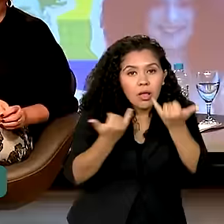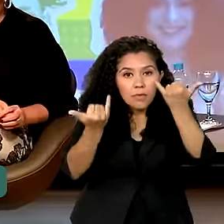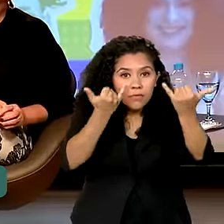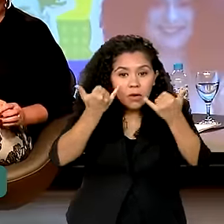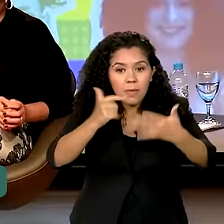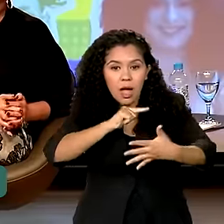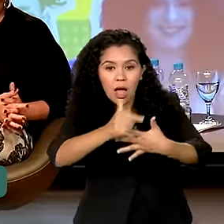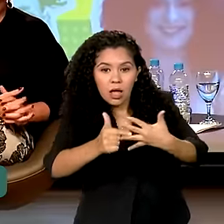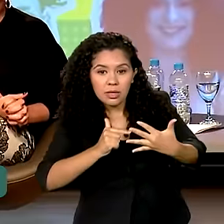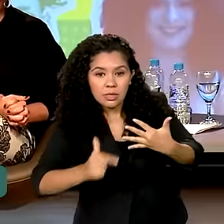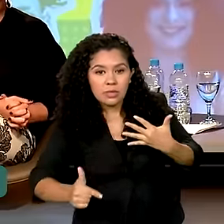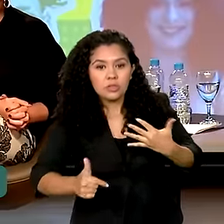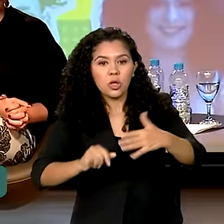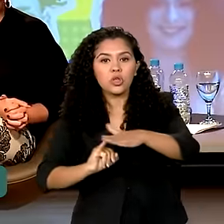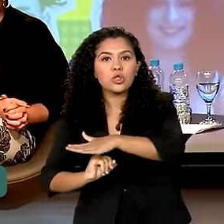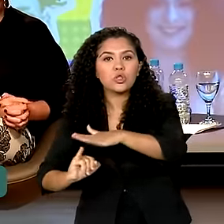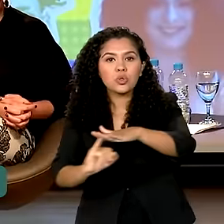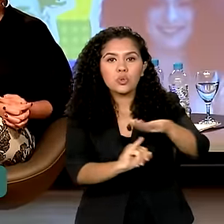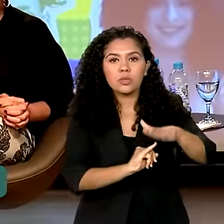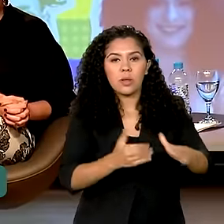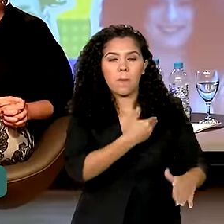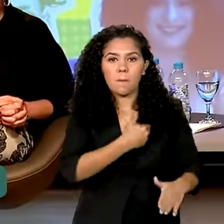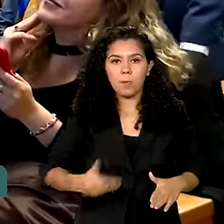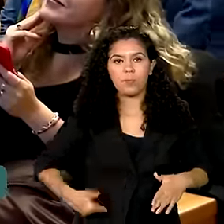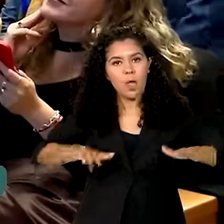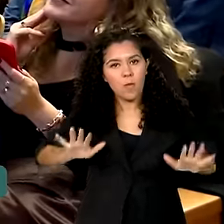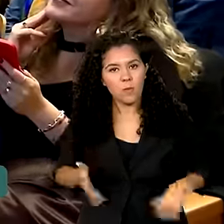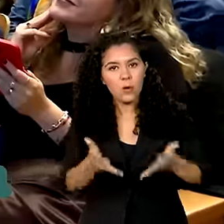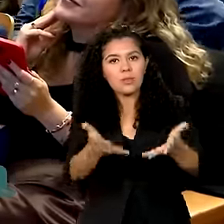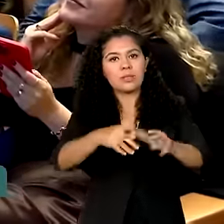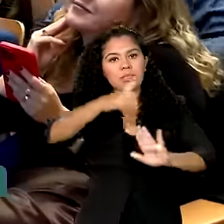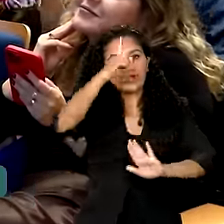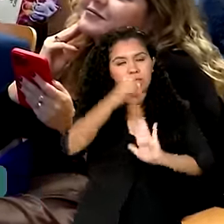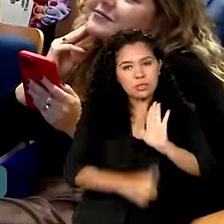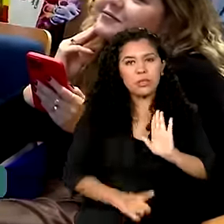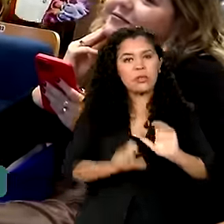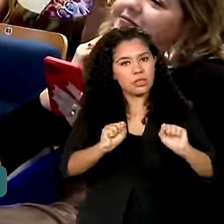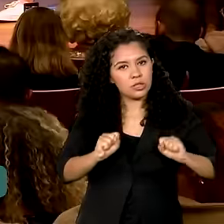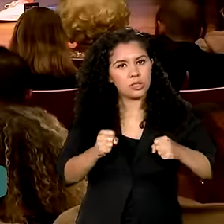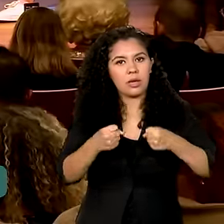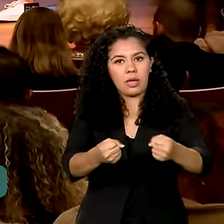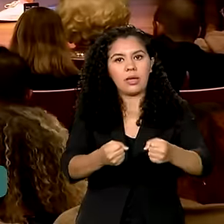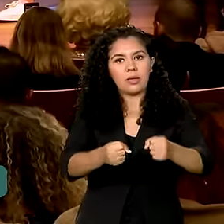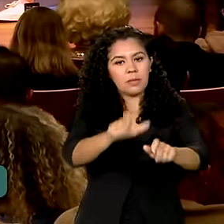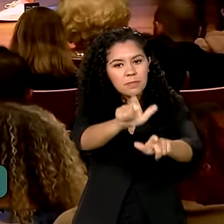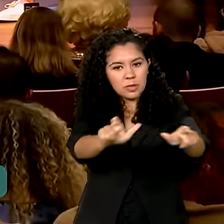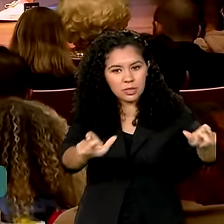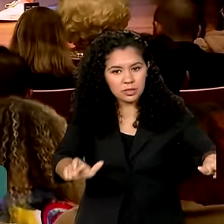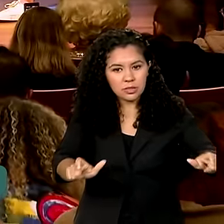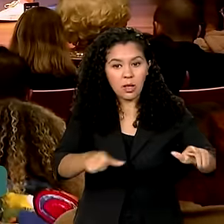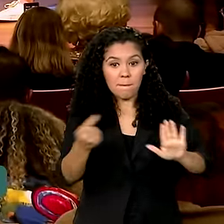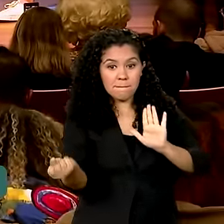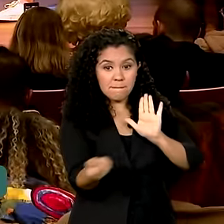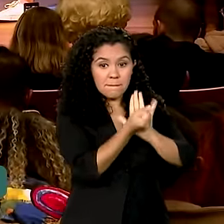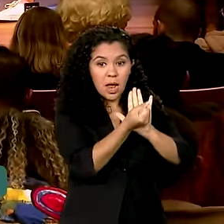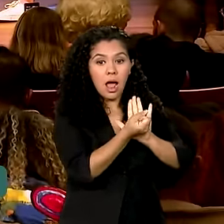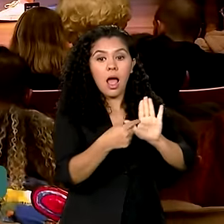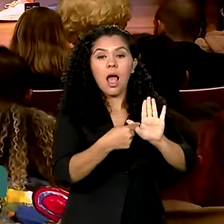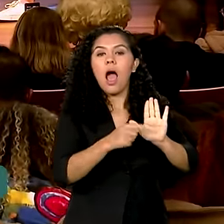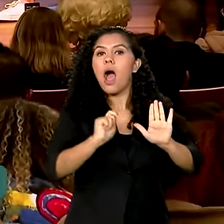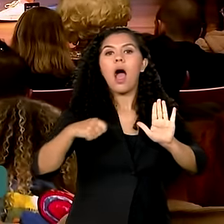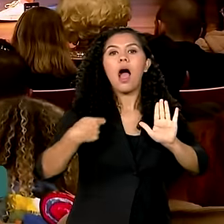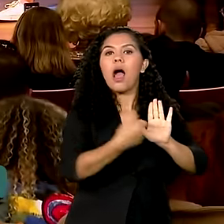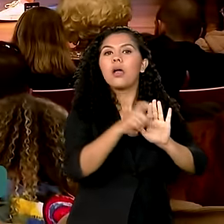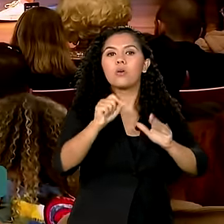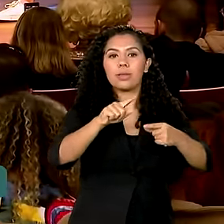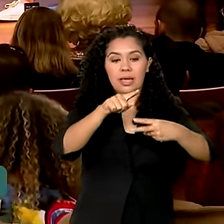instituições públicas na promoção e defesa dos direitos dessas pessoas. Esse selo inclui três